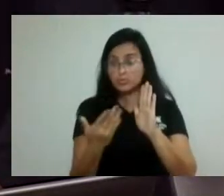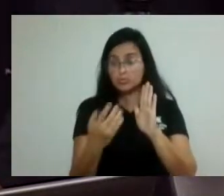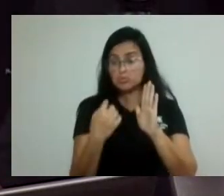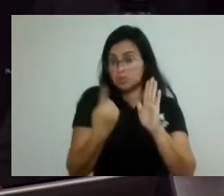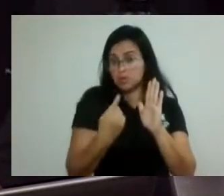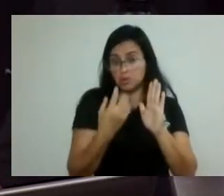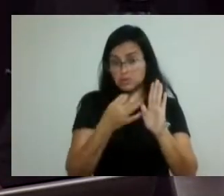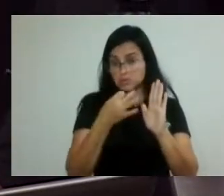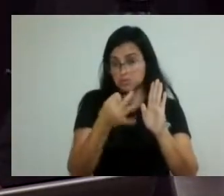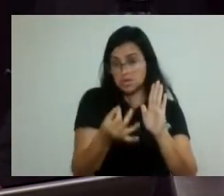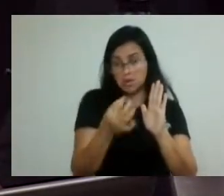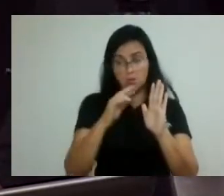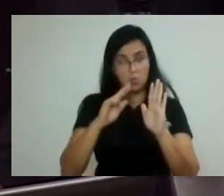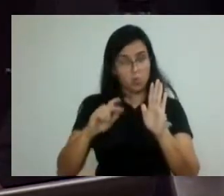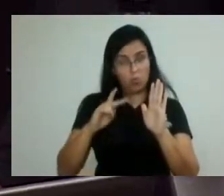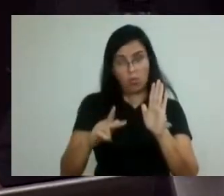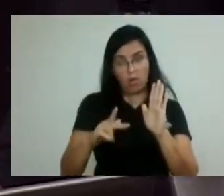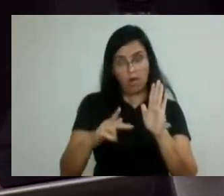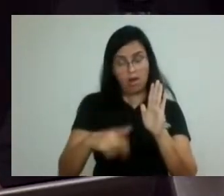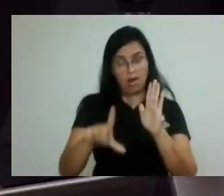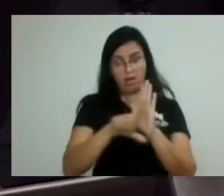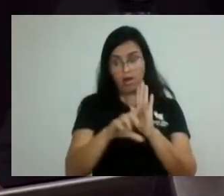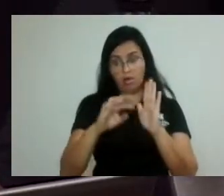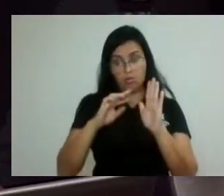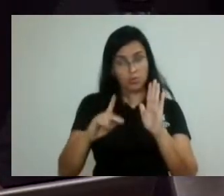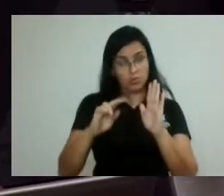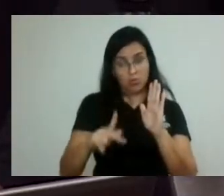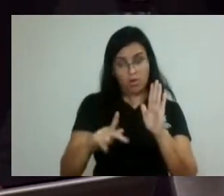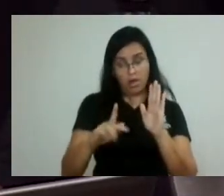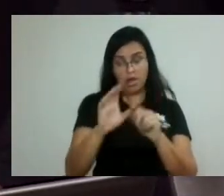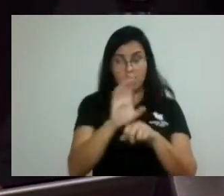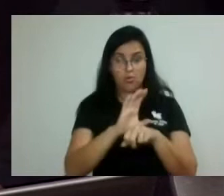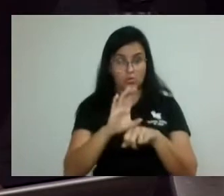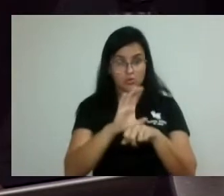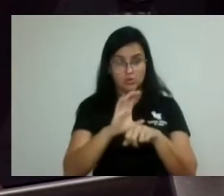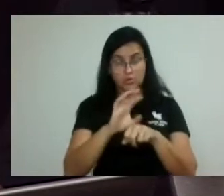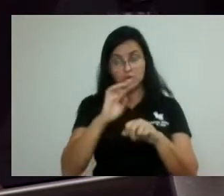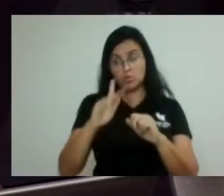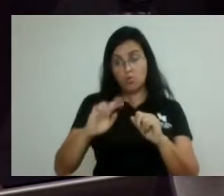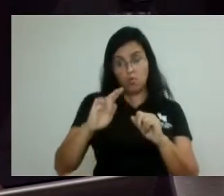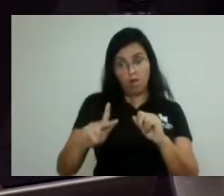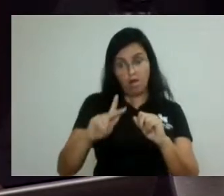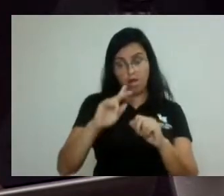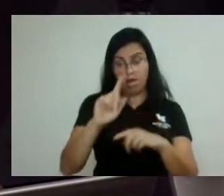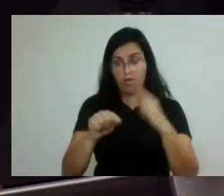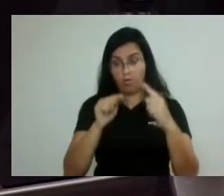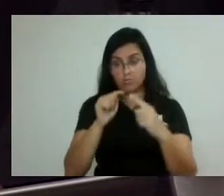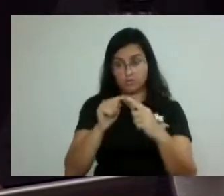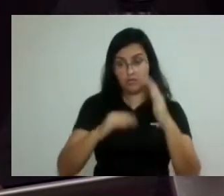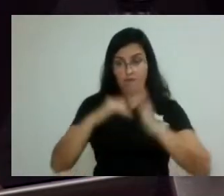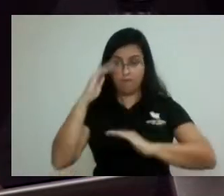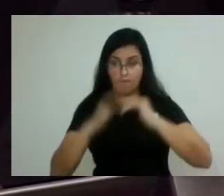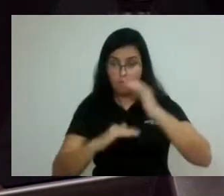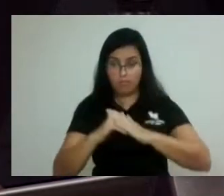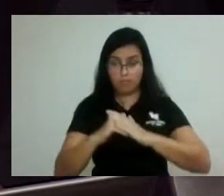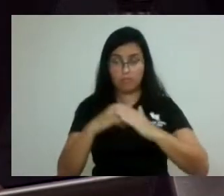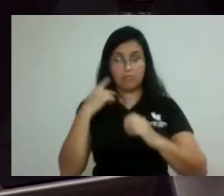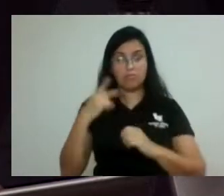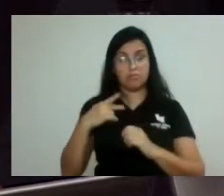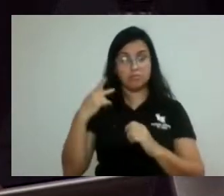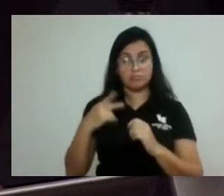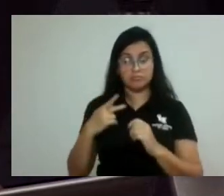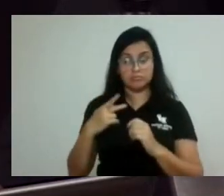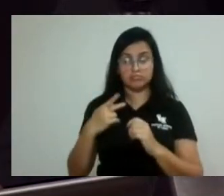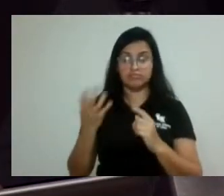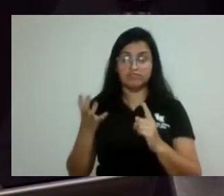porque não é tarefa de vereador versar sobre a língua portuguesa, mas, para além disso, a gente acha que tem um problema